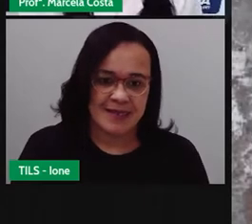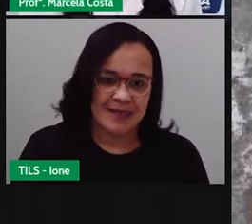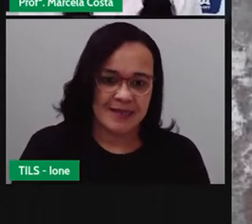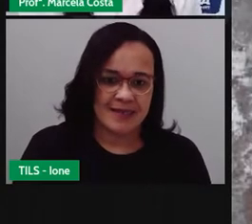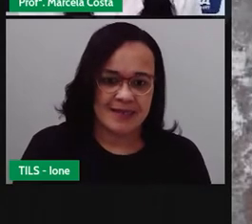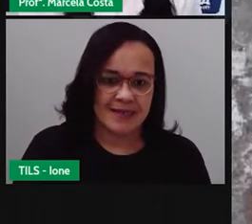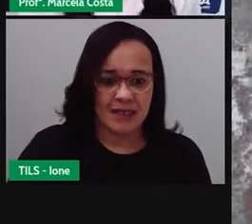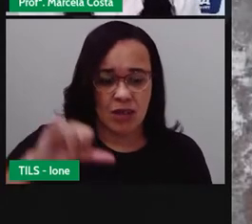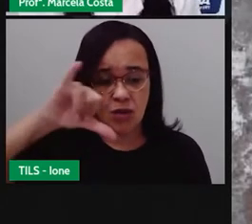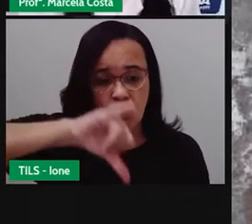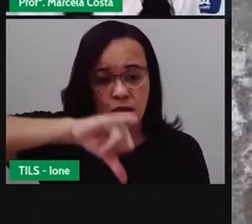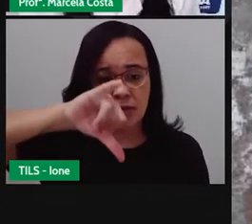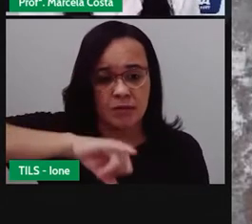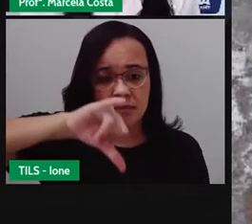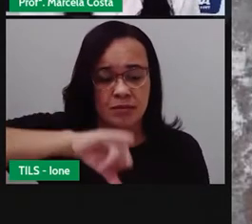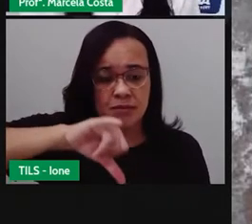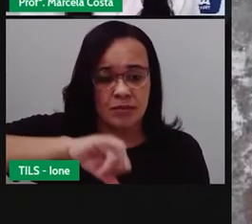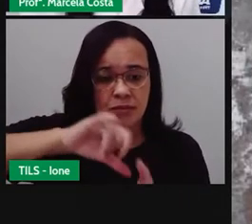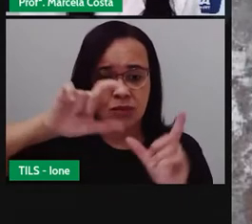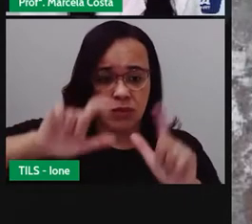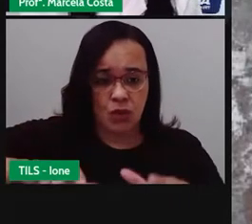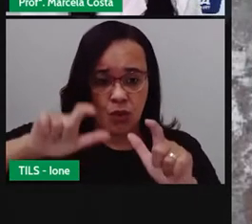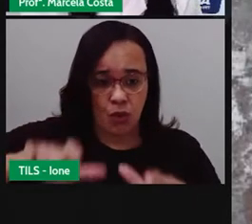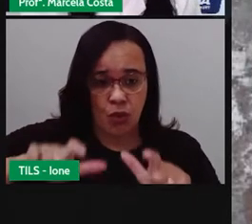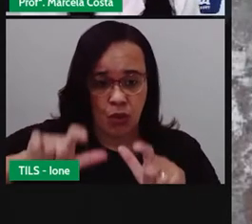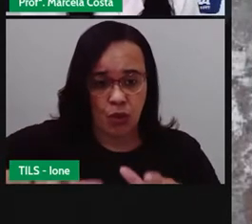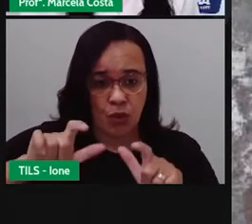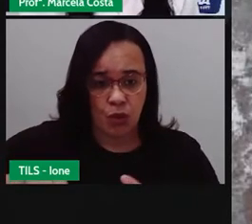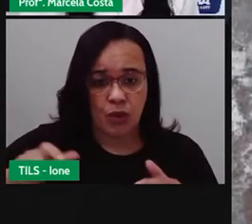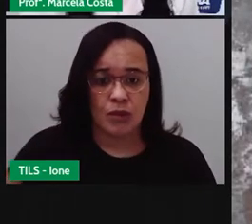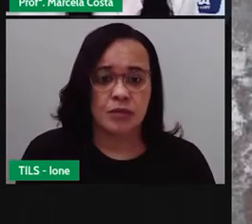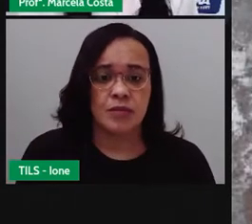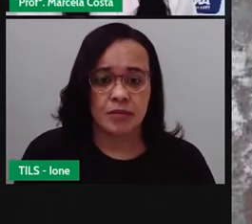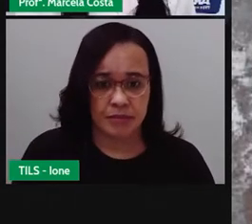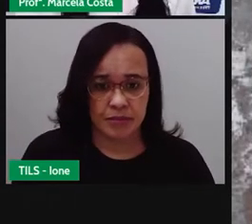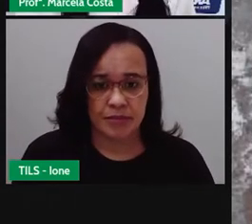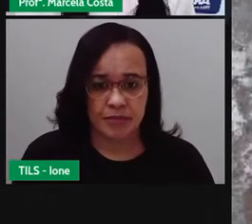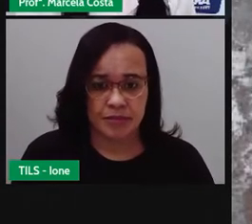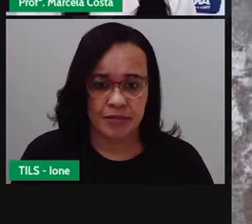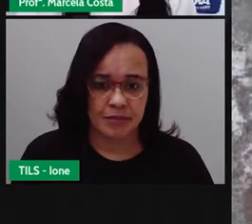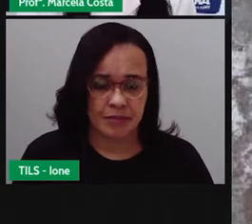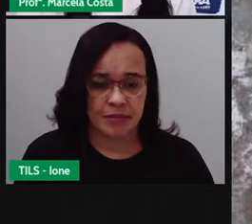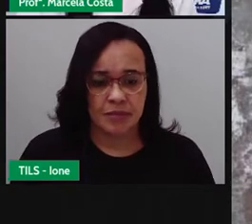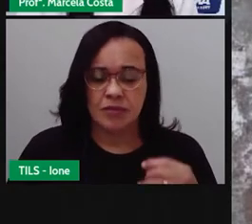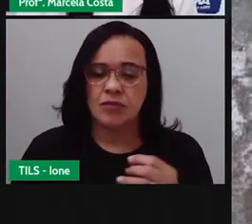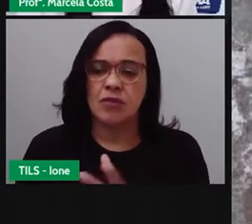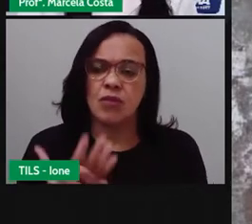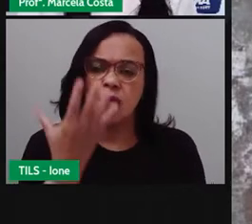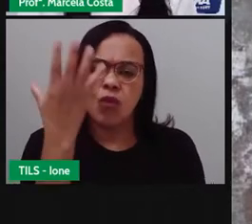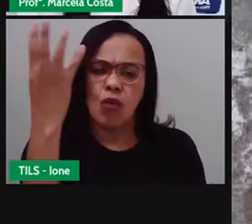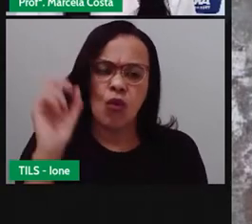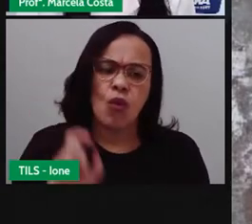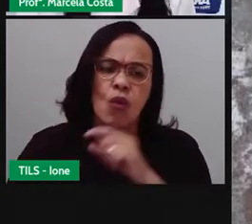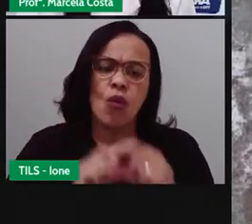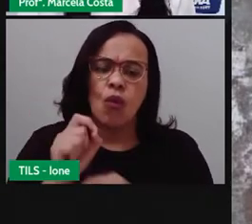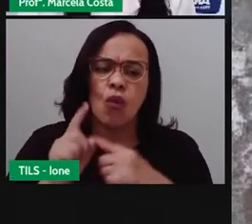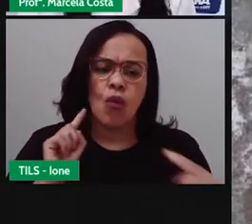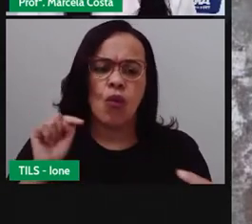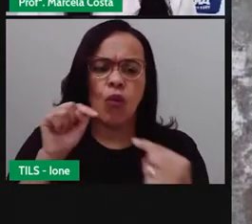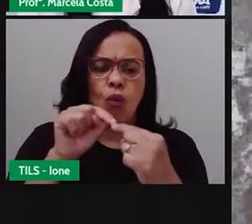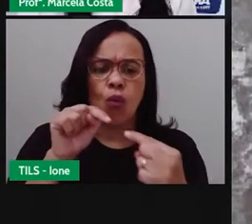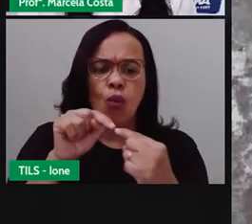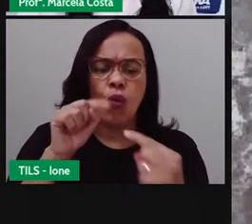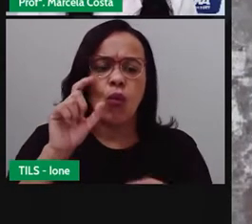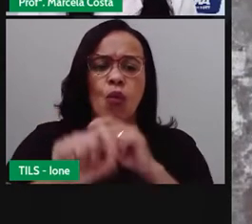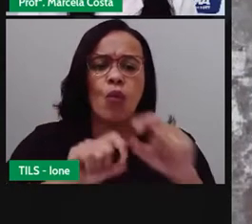O CEAP, Centro de Abastecimento de Feira, foi criado com o objetivo de